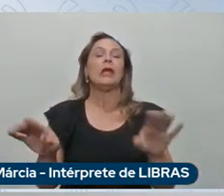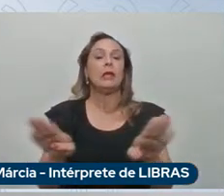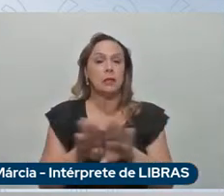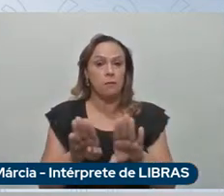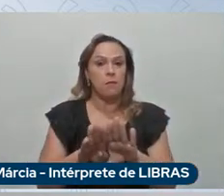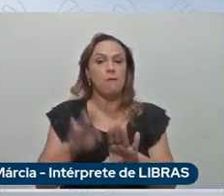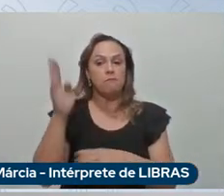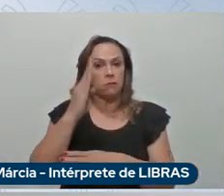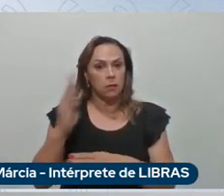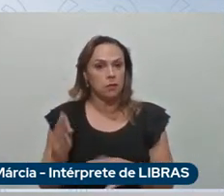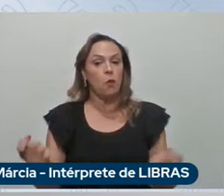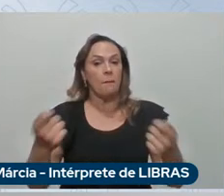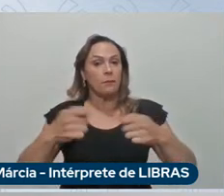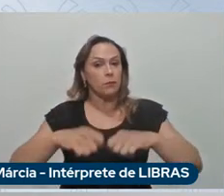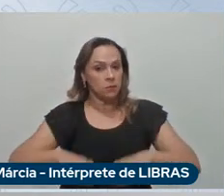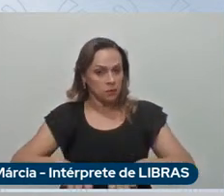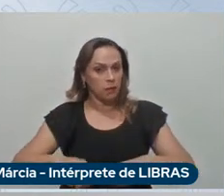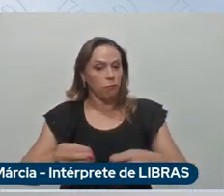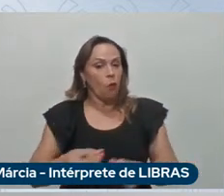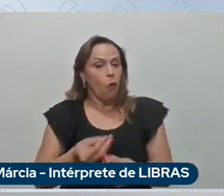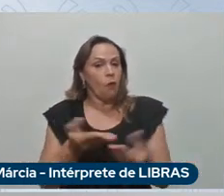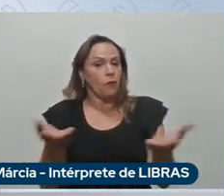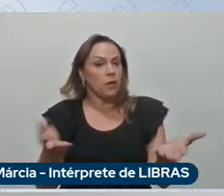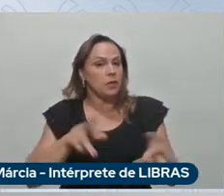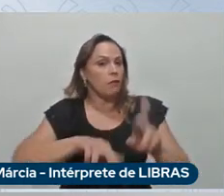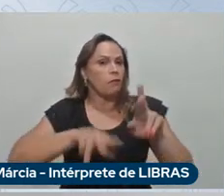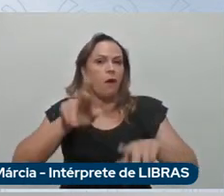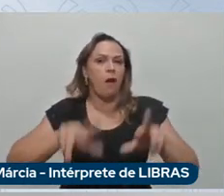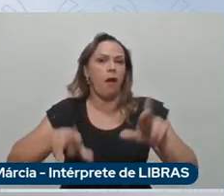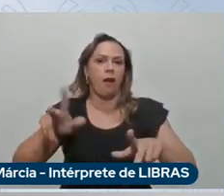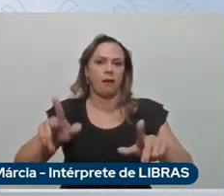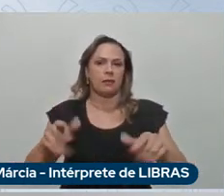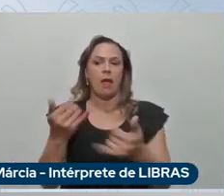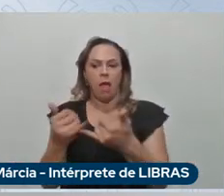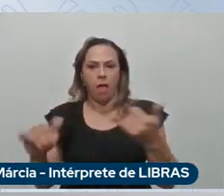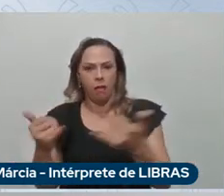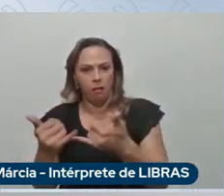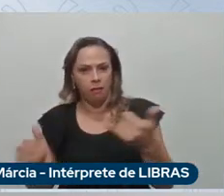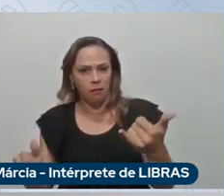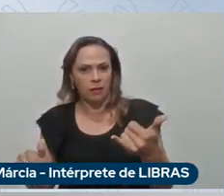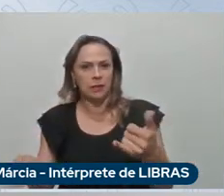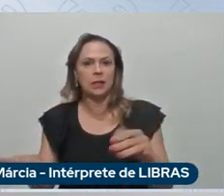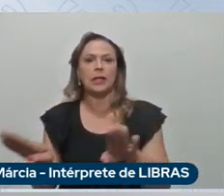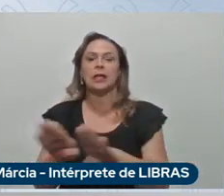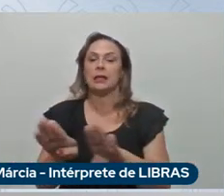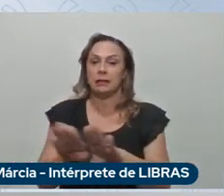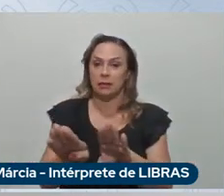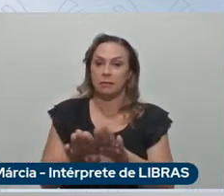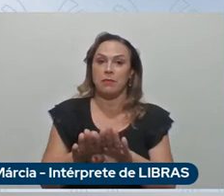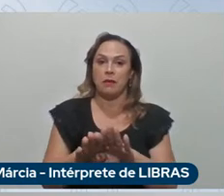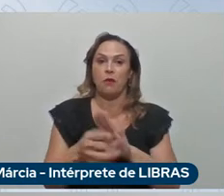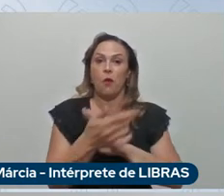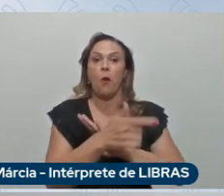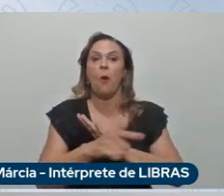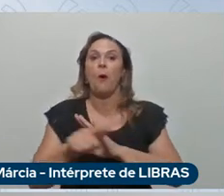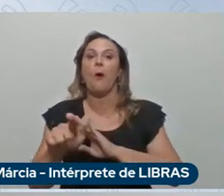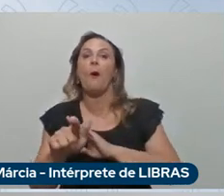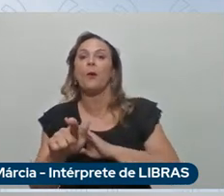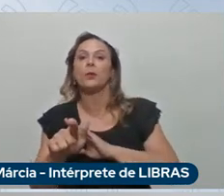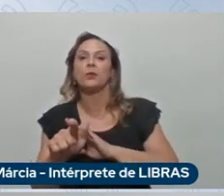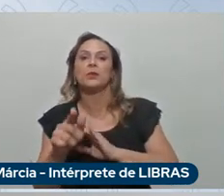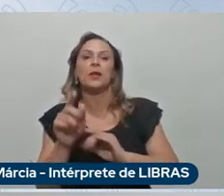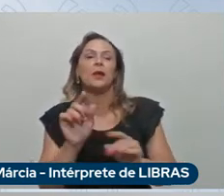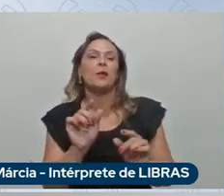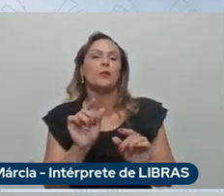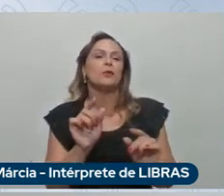não somente as possibilidades eletrificadas mas por exemplo os chamados mild eletrified ou seja as pequenas eletrificações